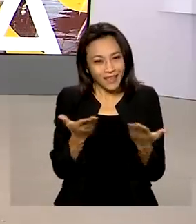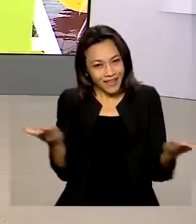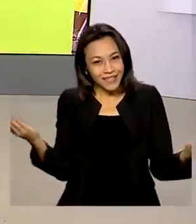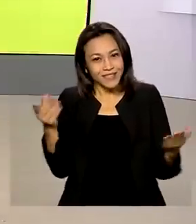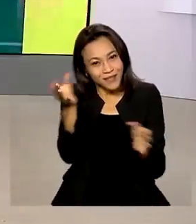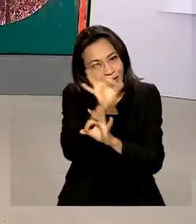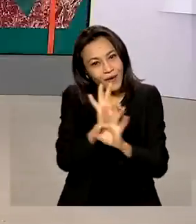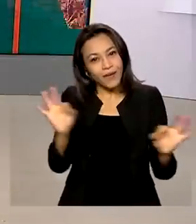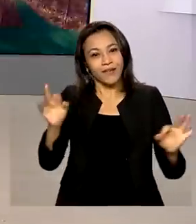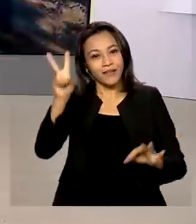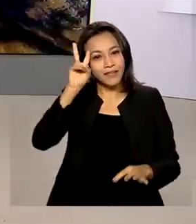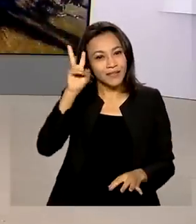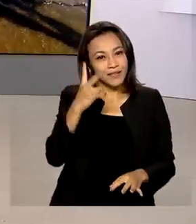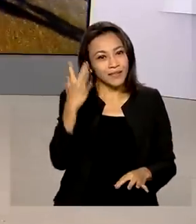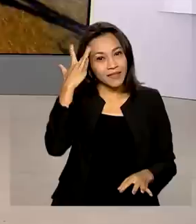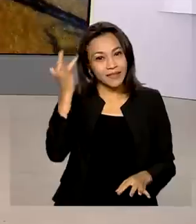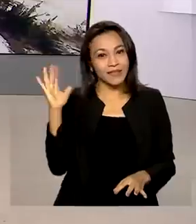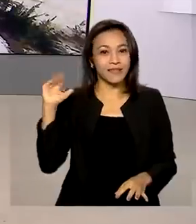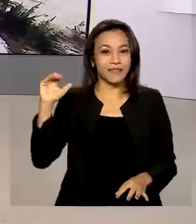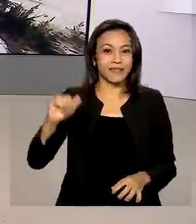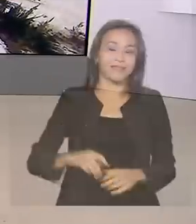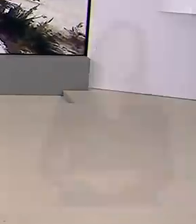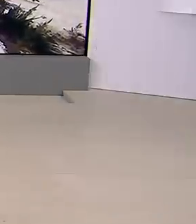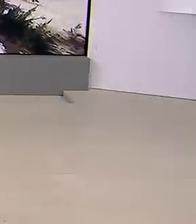ótima segunda-feira para você. amanhã. Tchau.